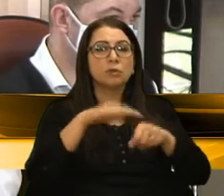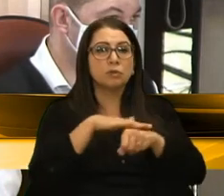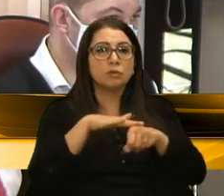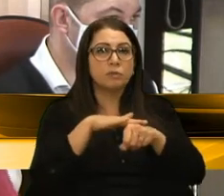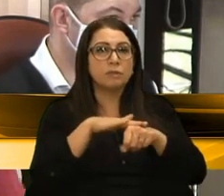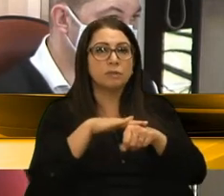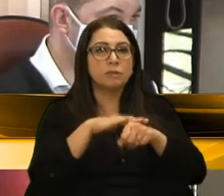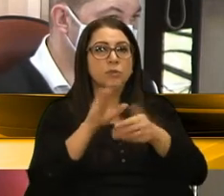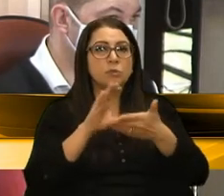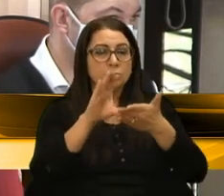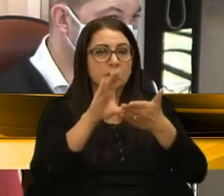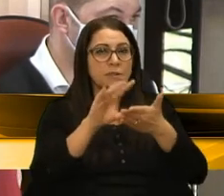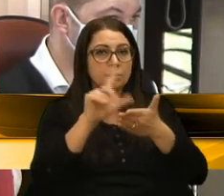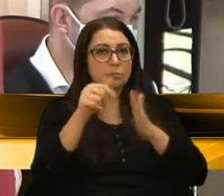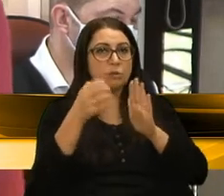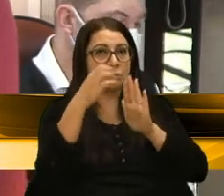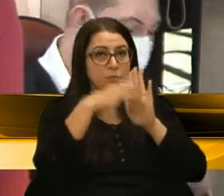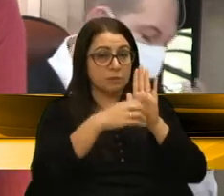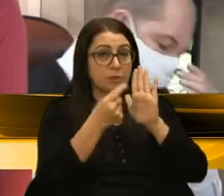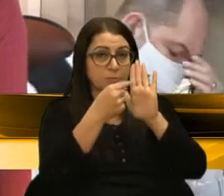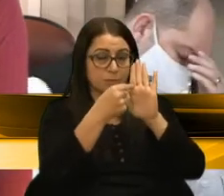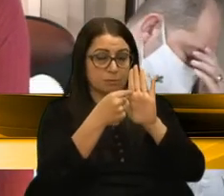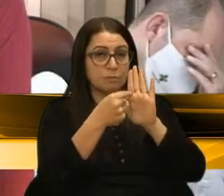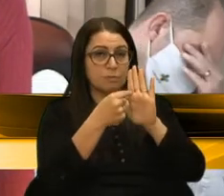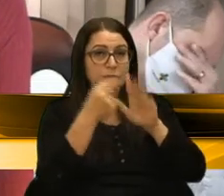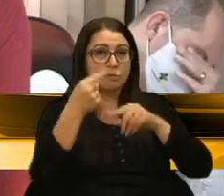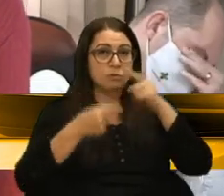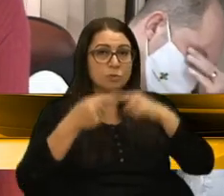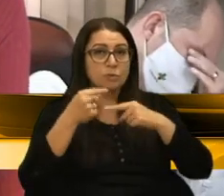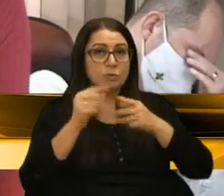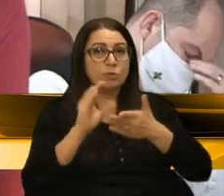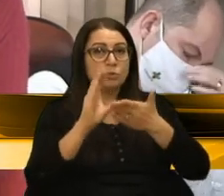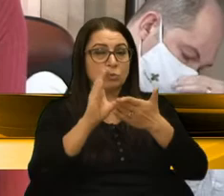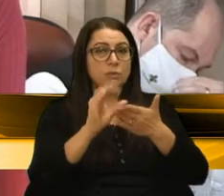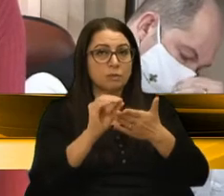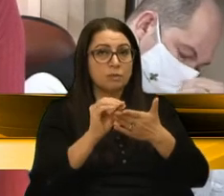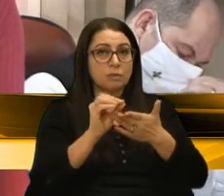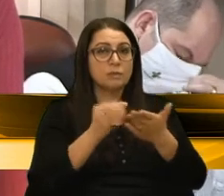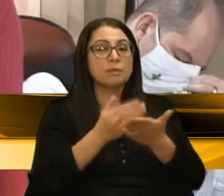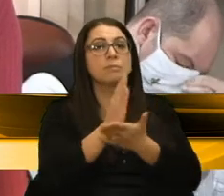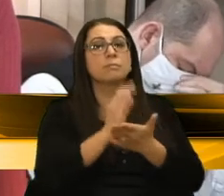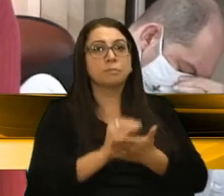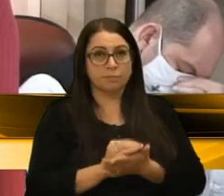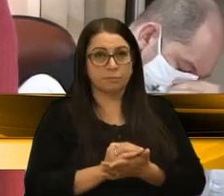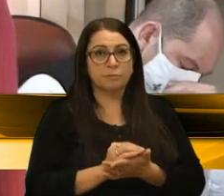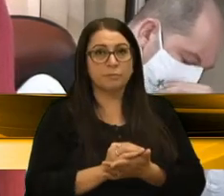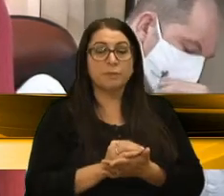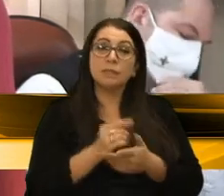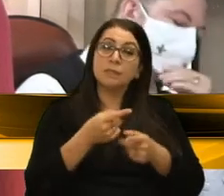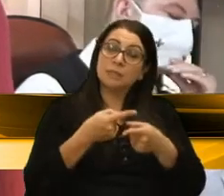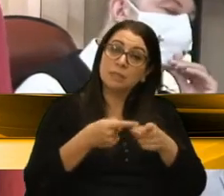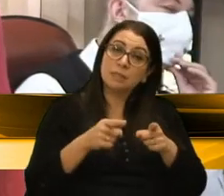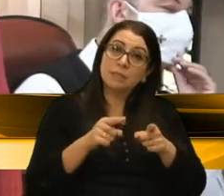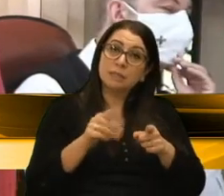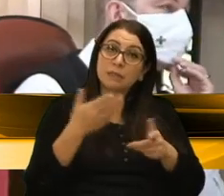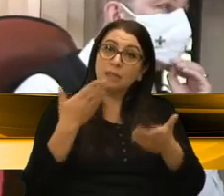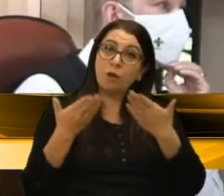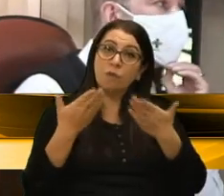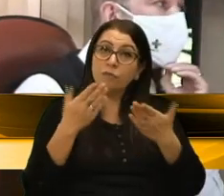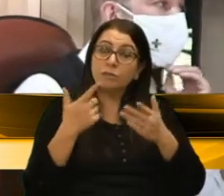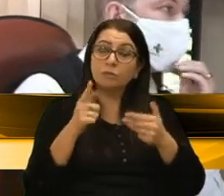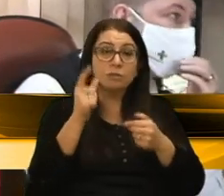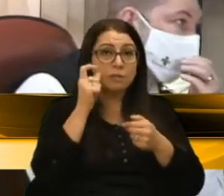com o conselho a partir dessas emendas, ou colocassem essas emendas em discussão no conselho, certamente passaria. Mas, talvez, não há esse